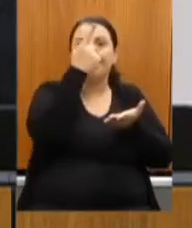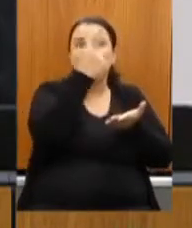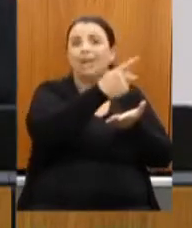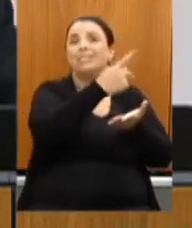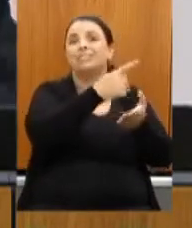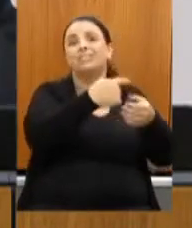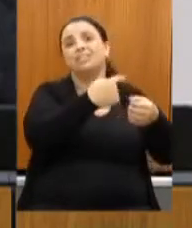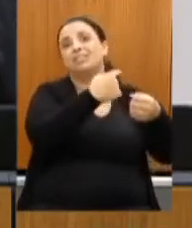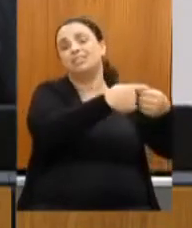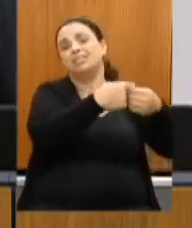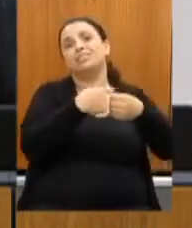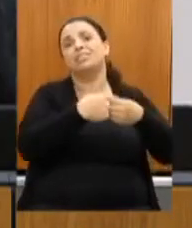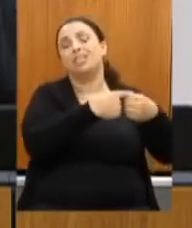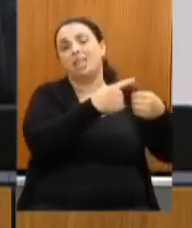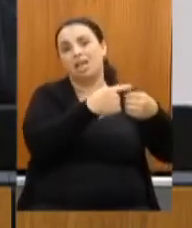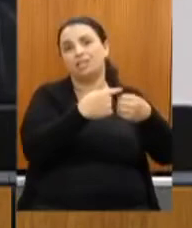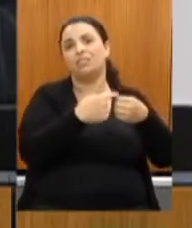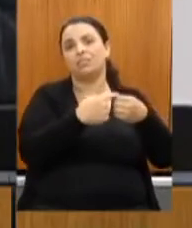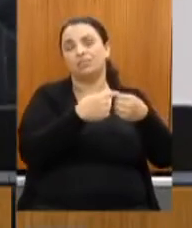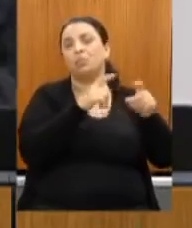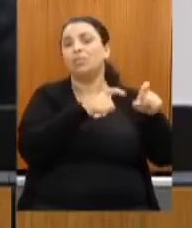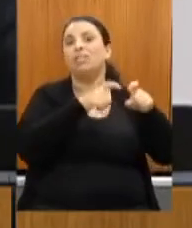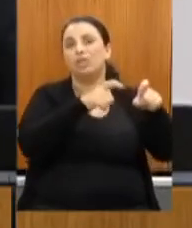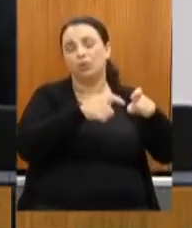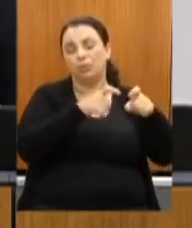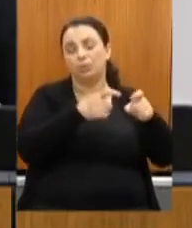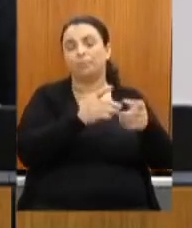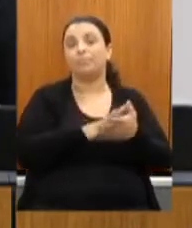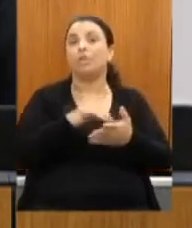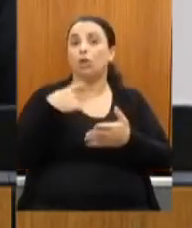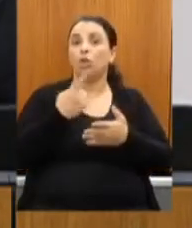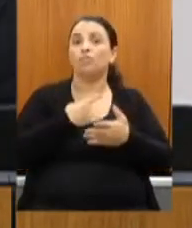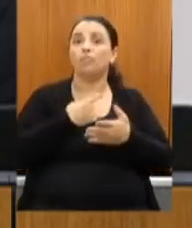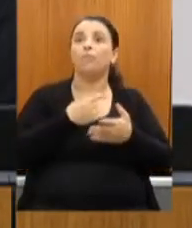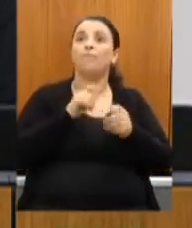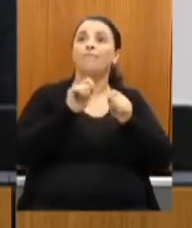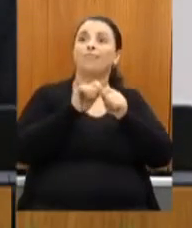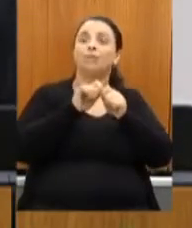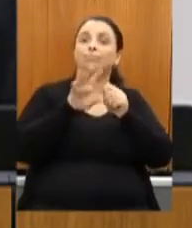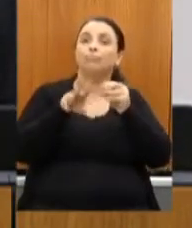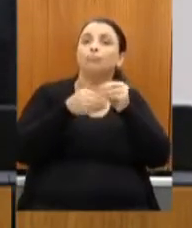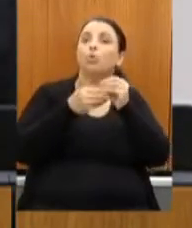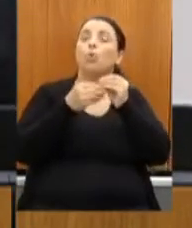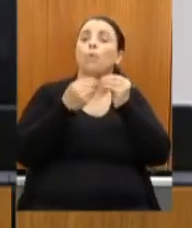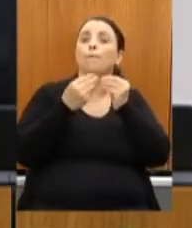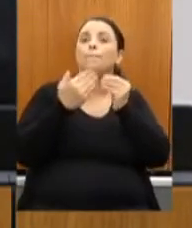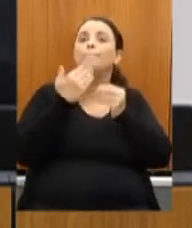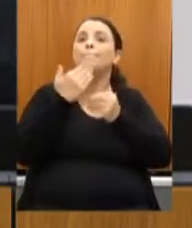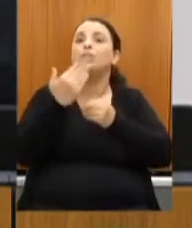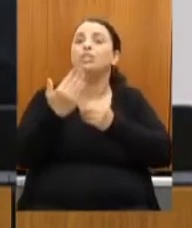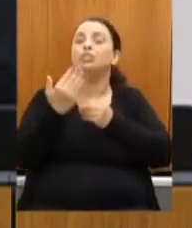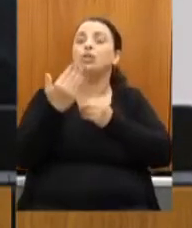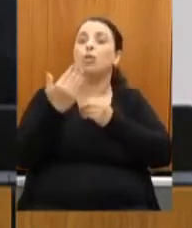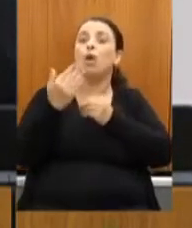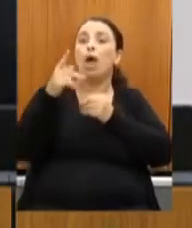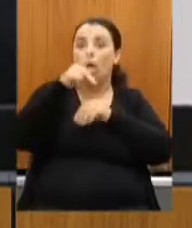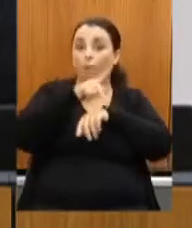ainda um requerimento ao presidente da Câmara dos Deputados Federais,